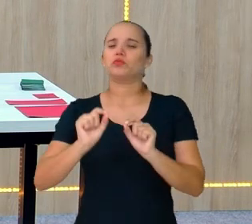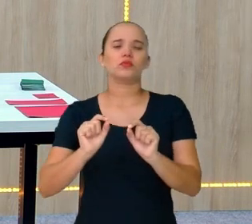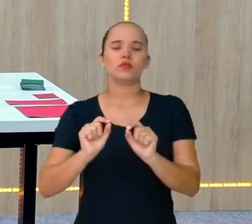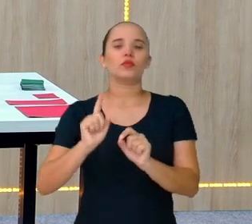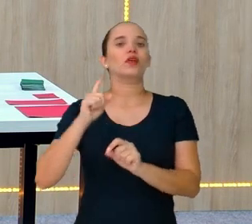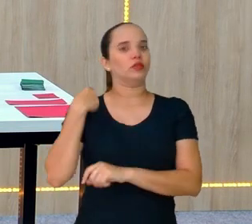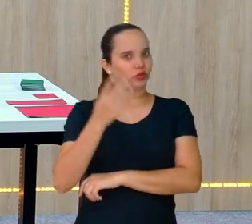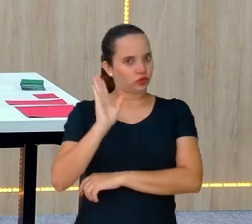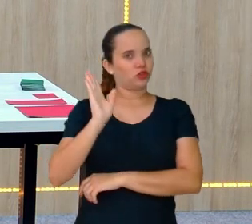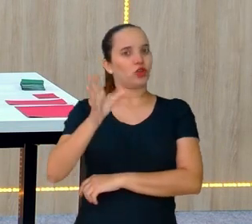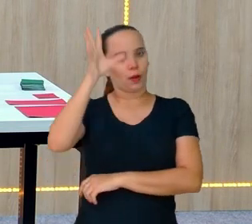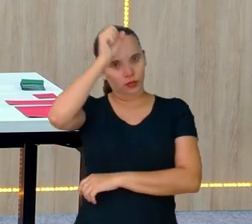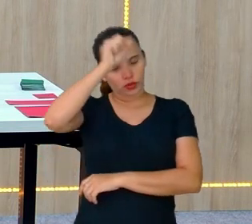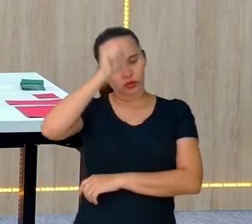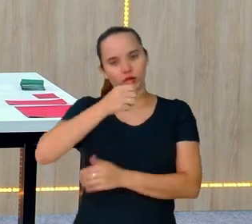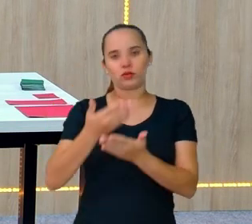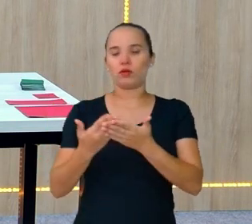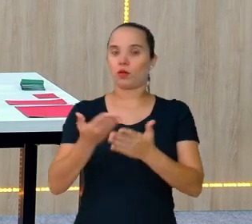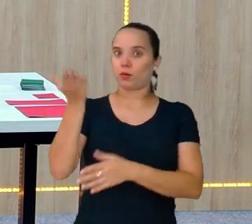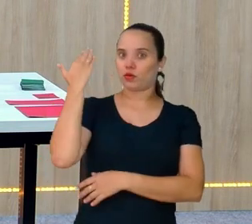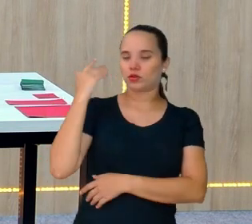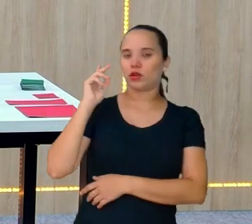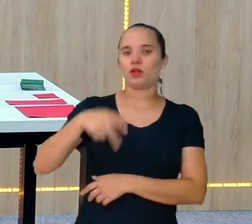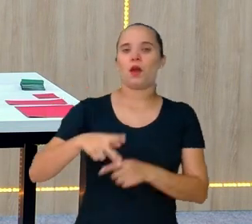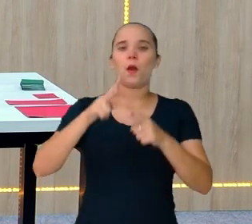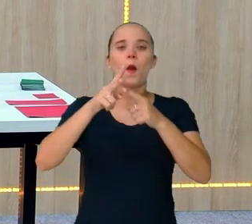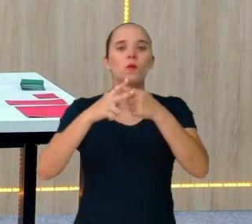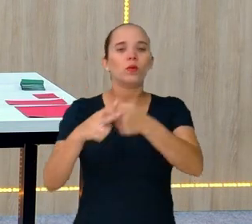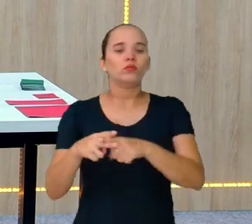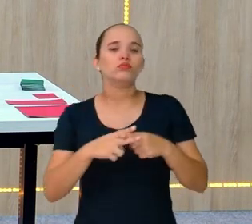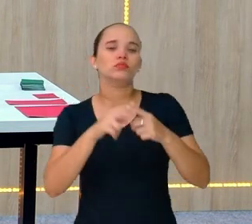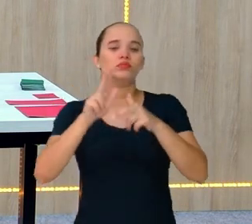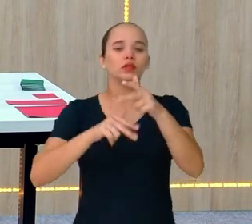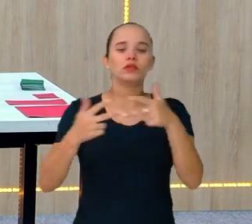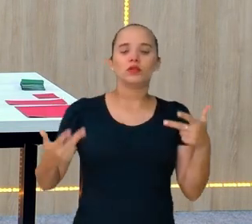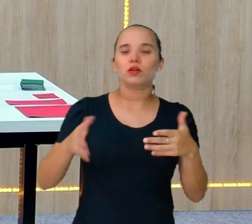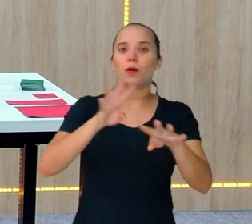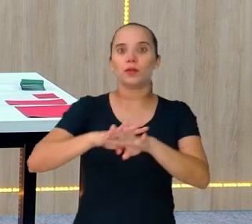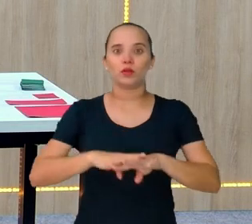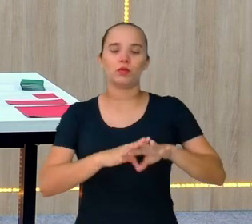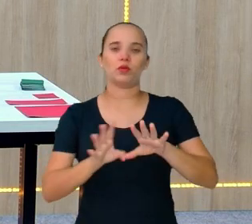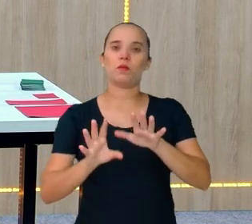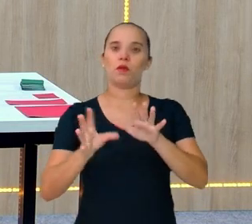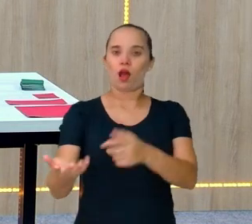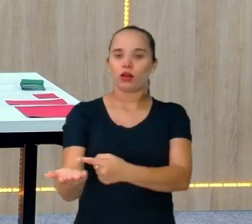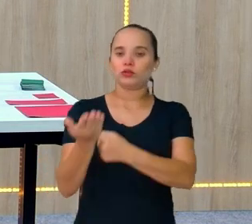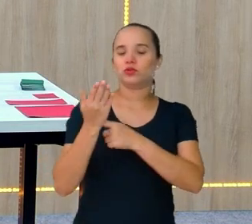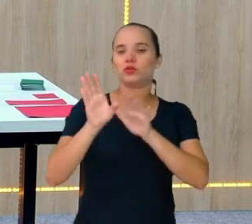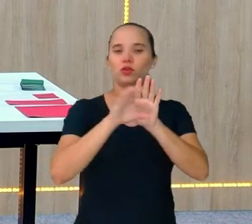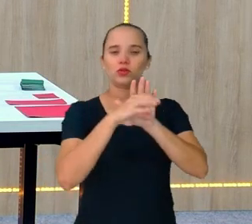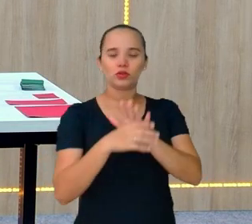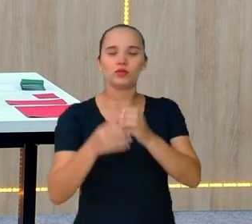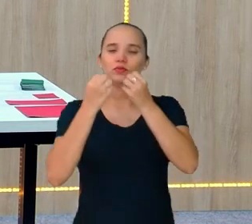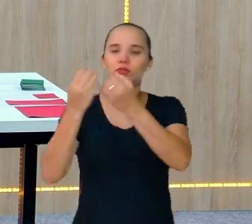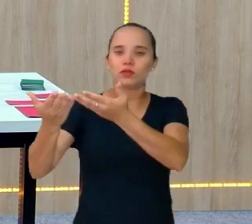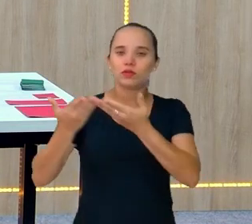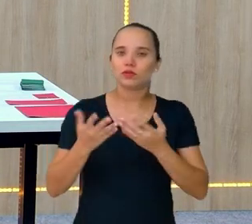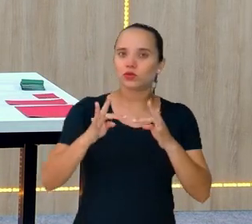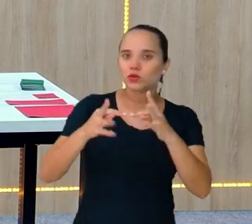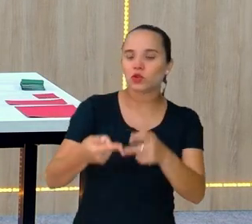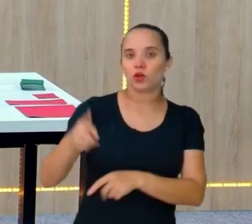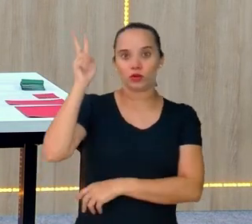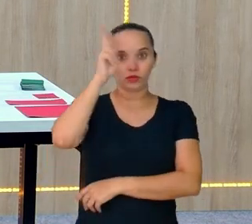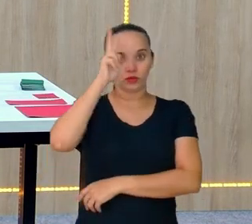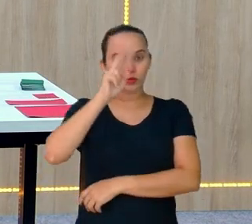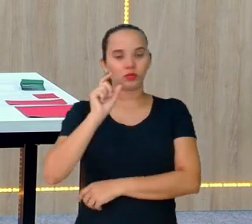ferramenta matemática para ajudar a gente a conceitualizar. Sejam todos bem-vindos ao nosso canal. Lembrando,